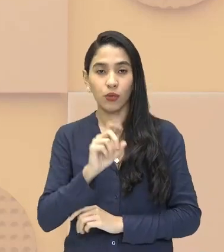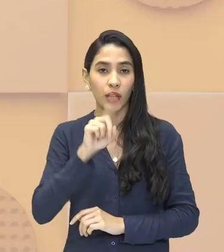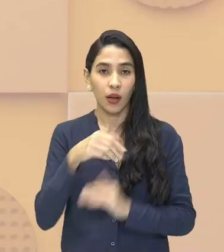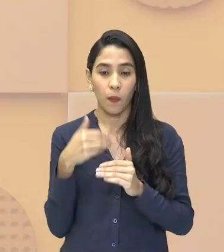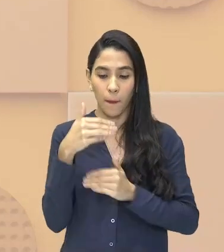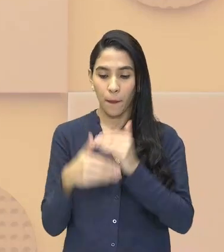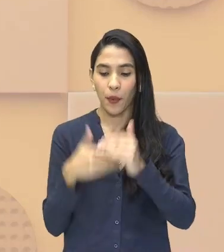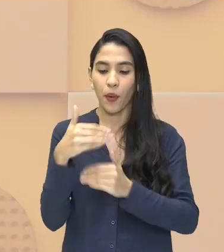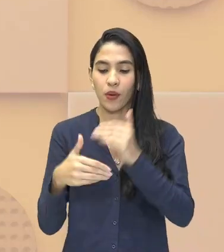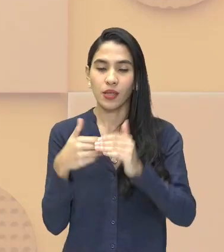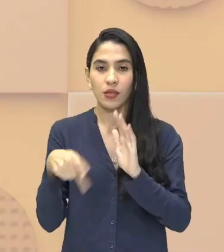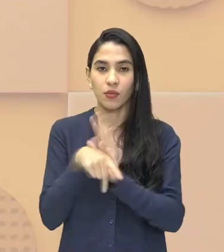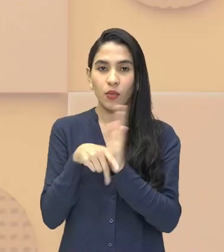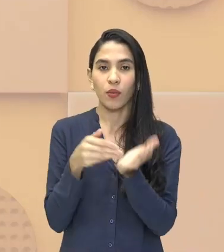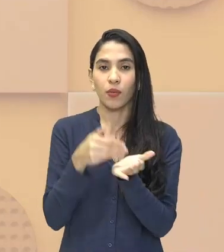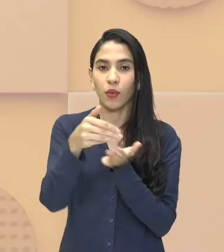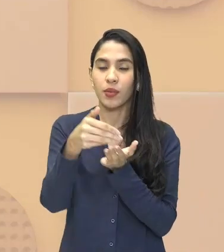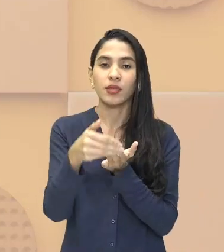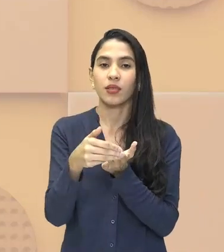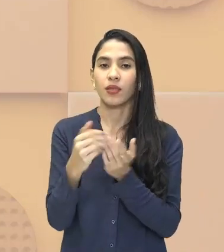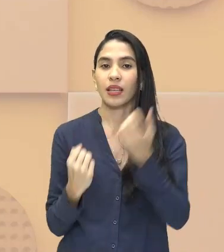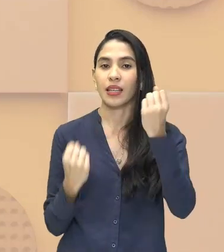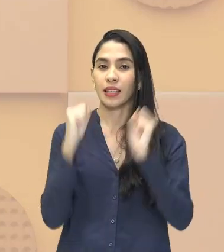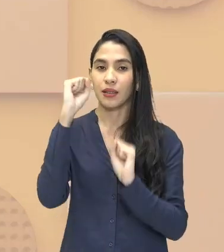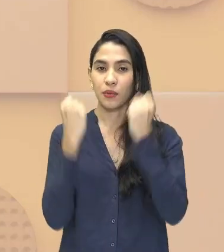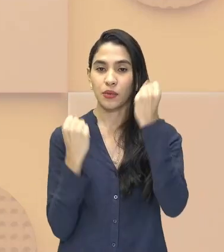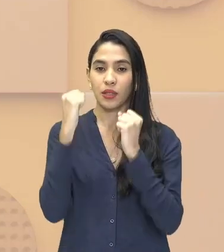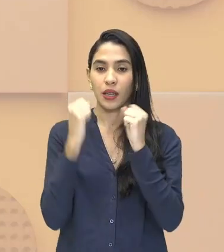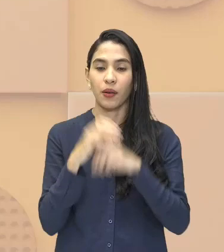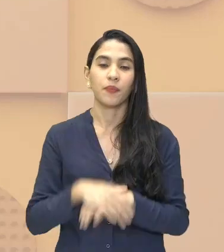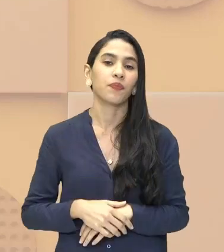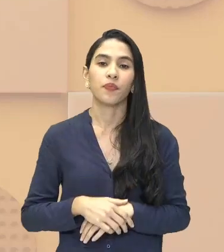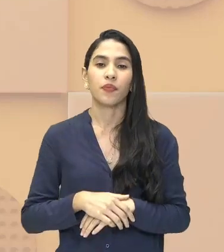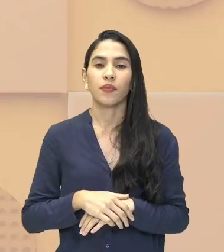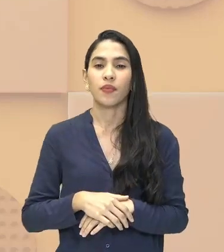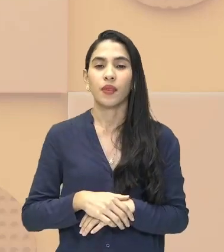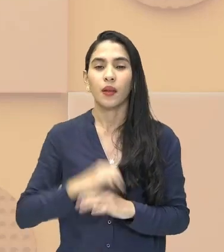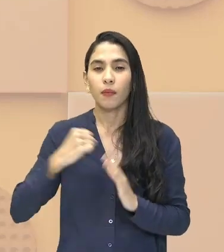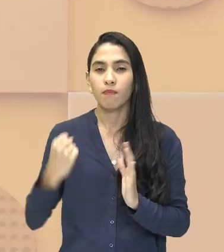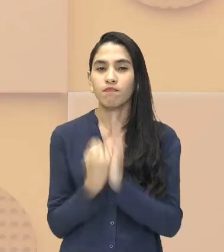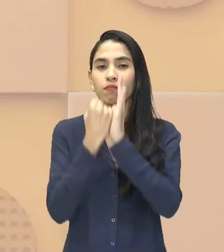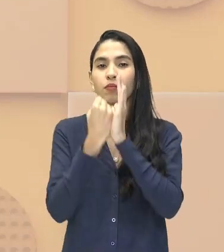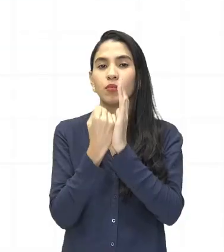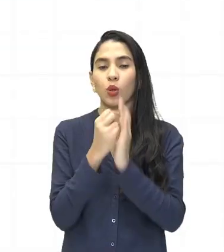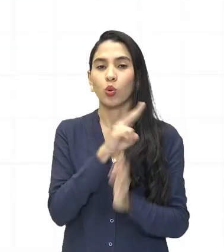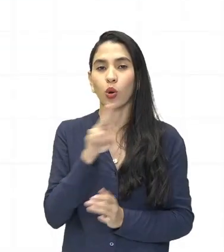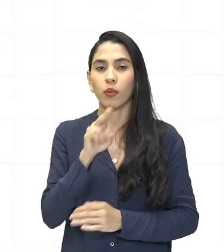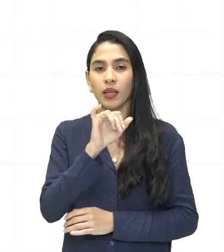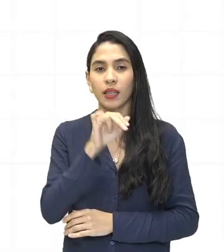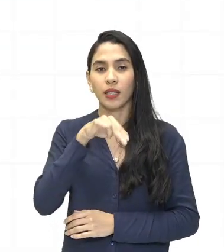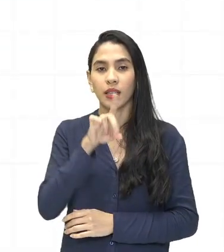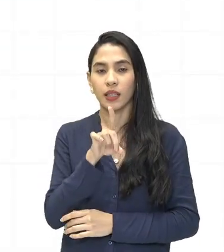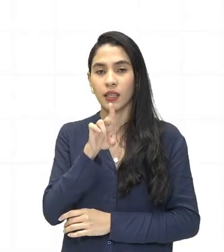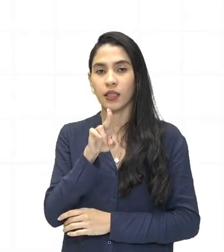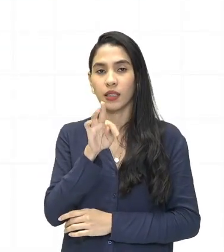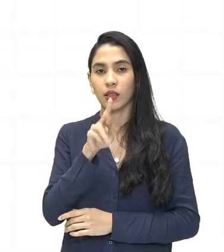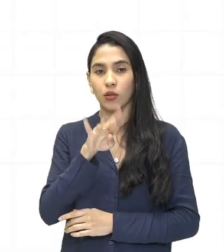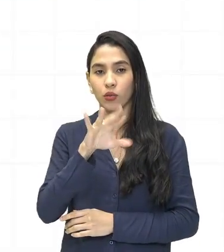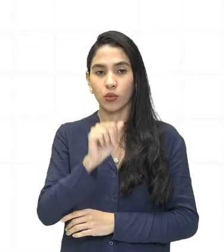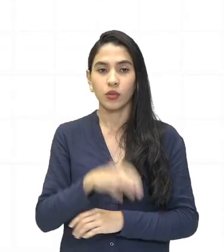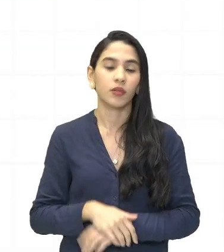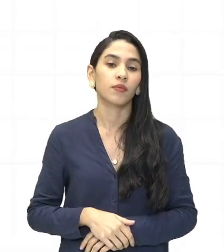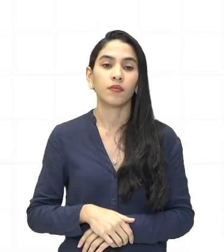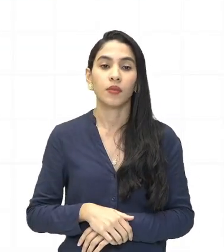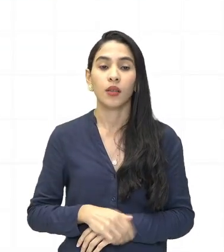inicial ali da produção industrial. Vai ser o embrião para o que nós chamamos hoje de indústria. O valor da